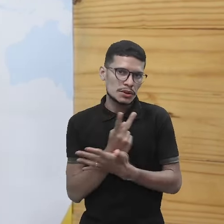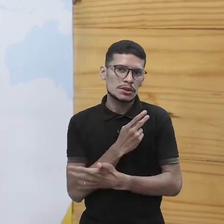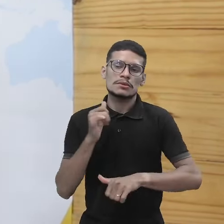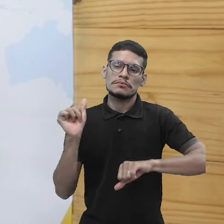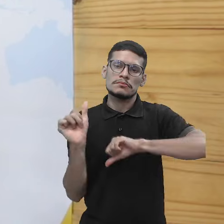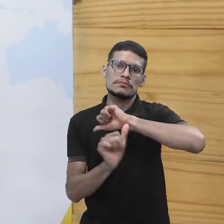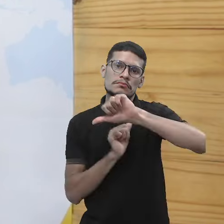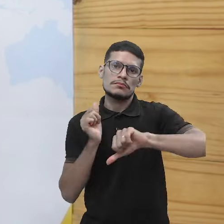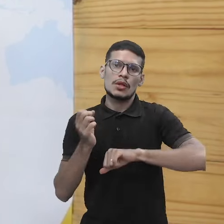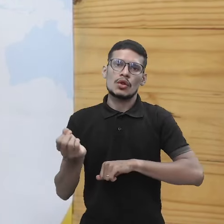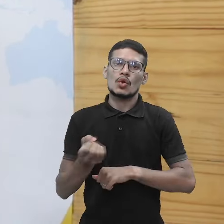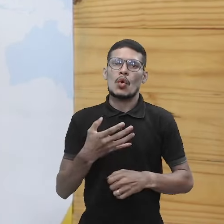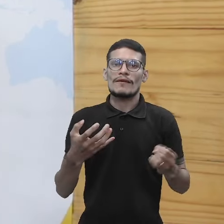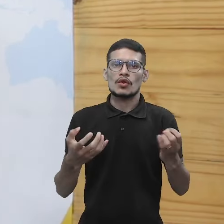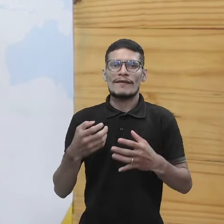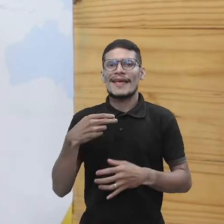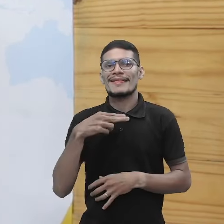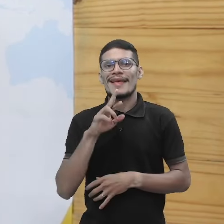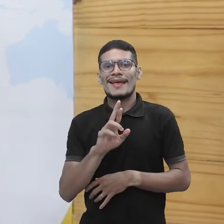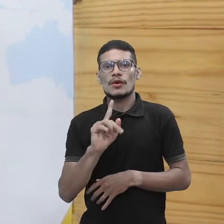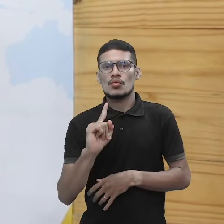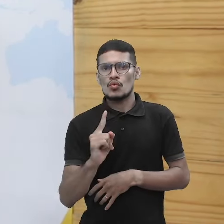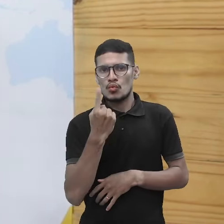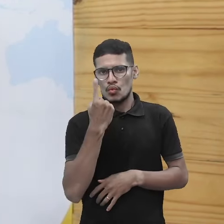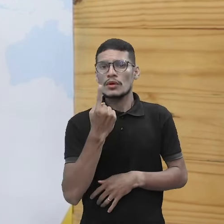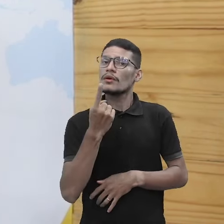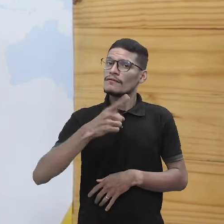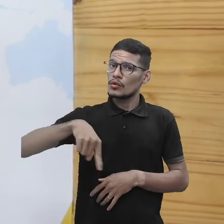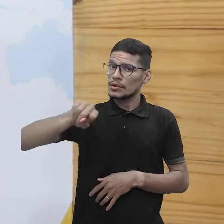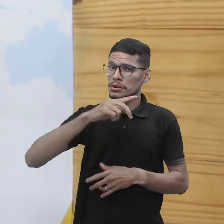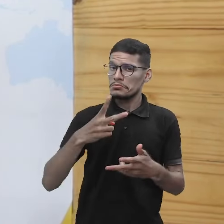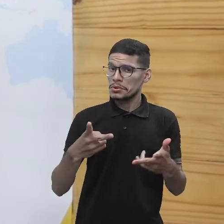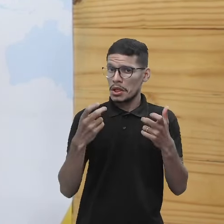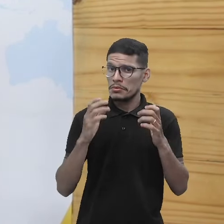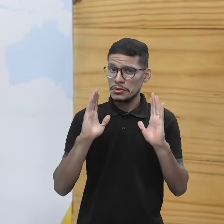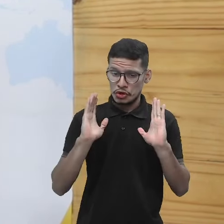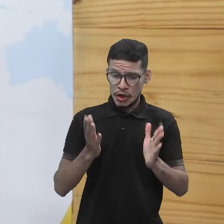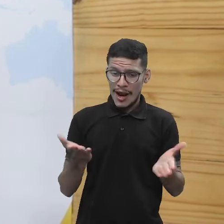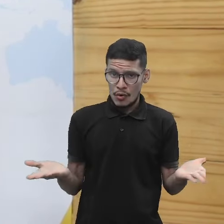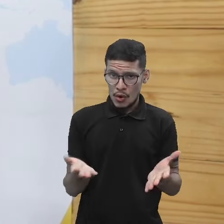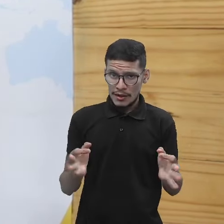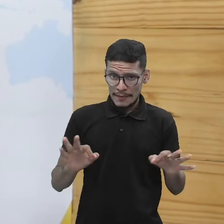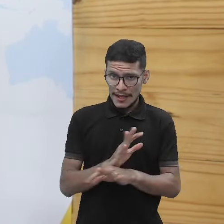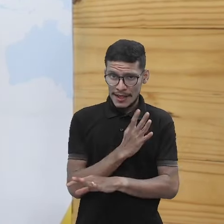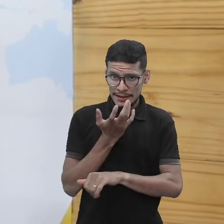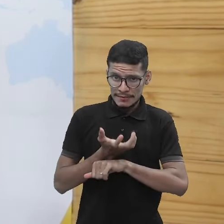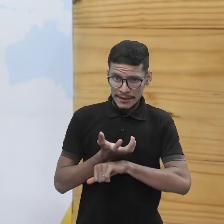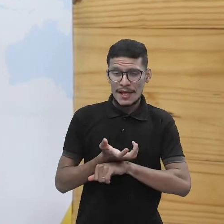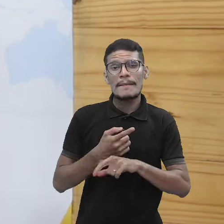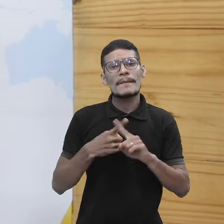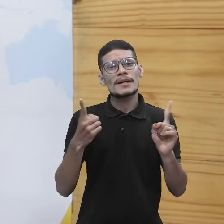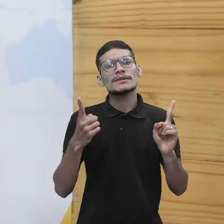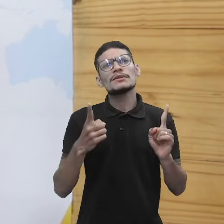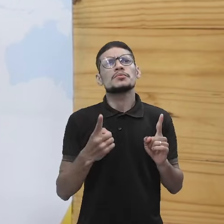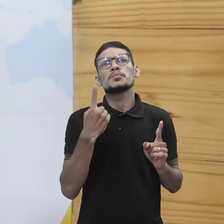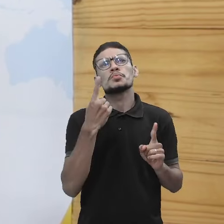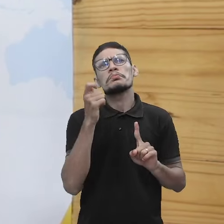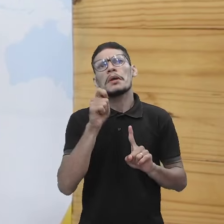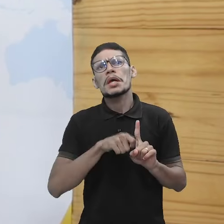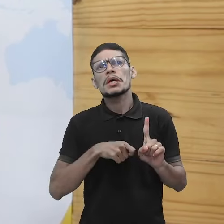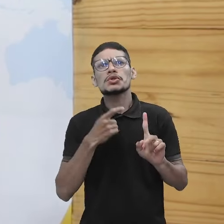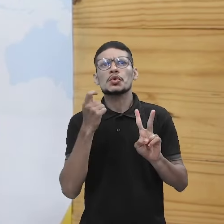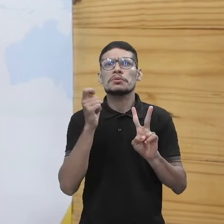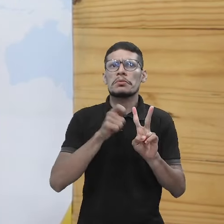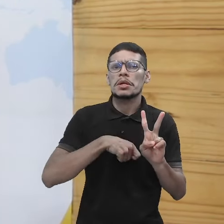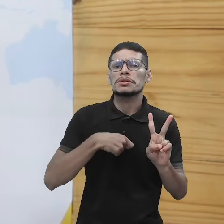alteração dessa NR1. Então, como vocês estão vendo, quer dizer, encerrando aqui a disciplina, mas daqui a um mês ou dois pode ser que